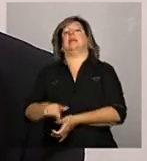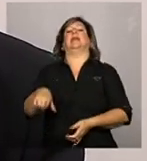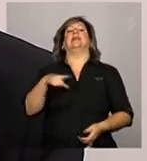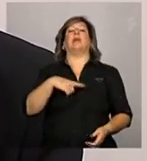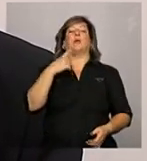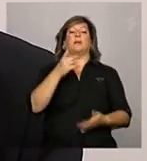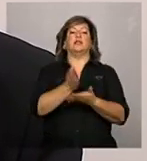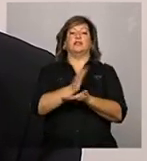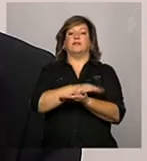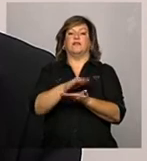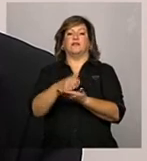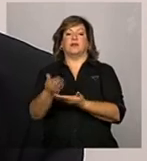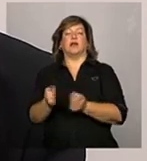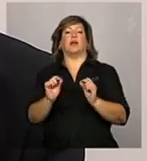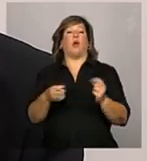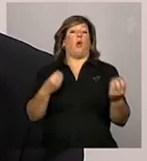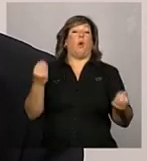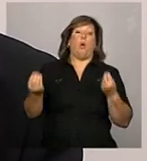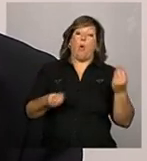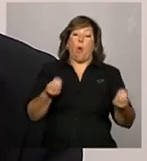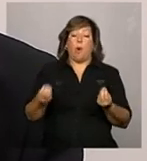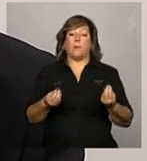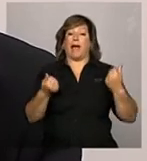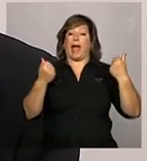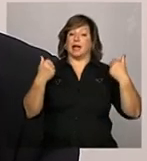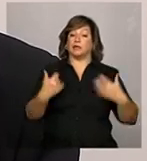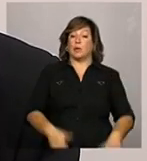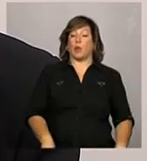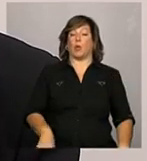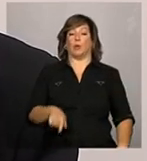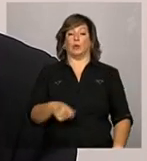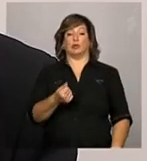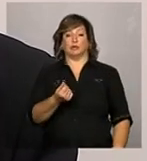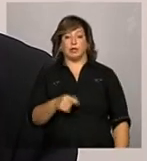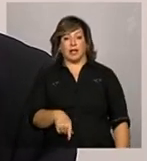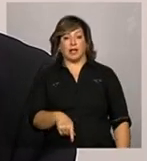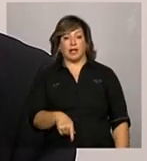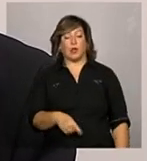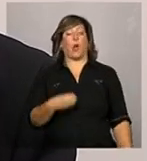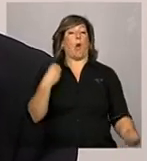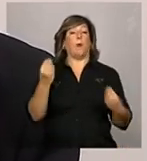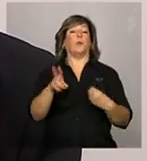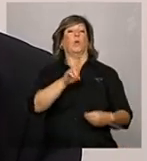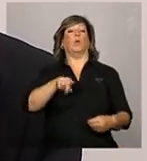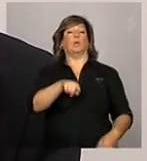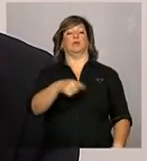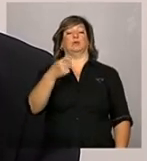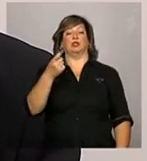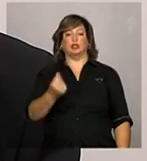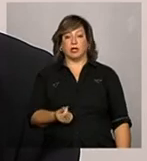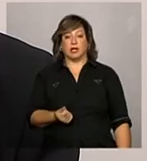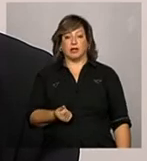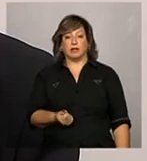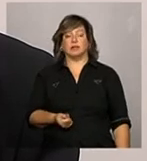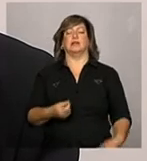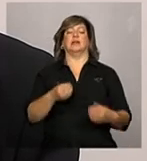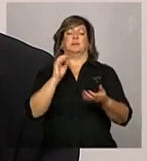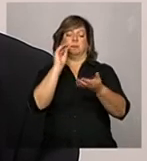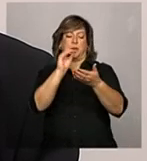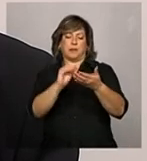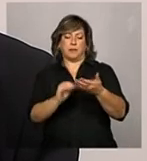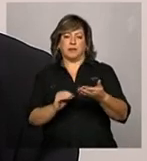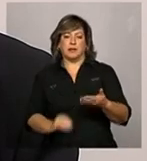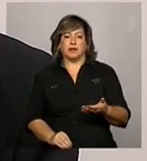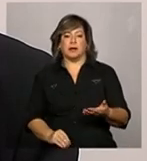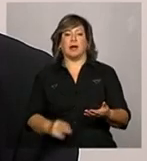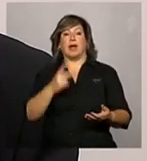agora de como foi gasto o recurso, diferentemente dos exercícios passados, em que ele vai declarar quanto foi gasto com